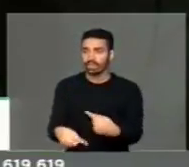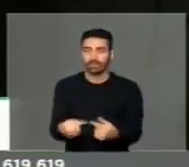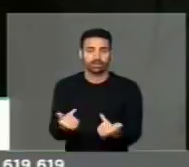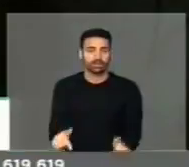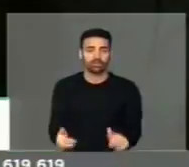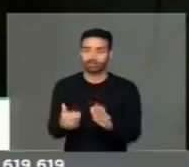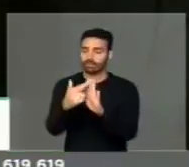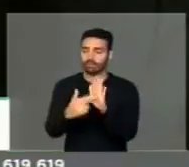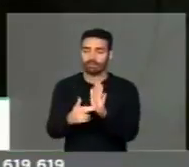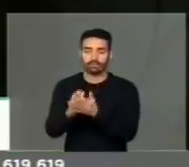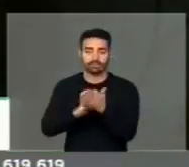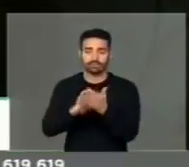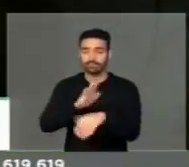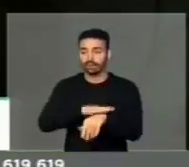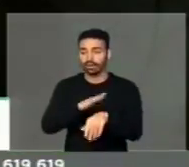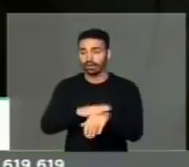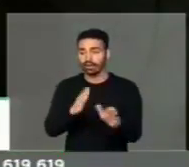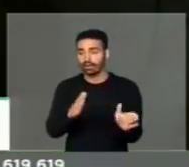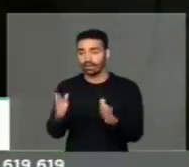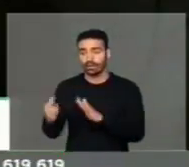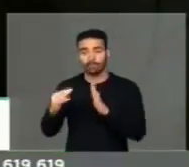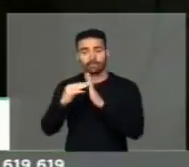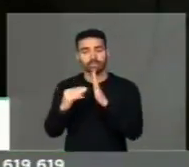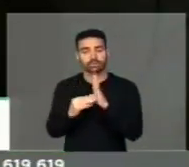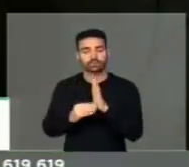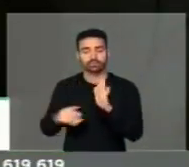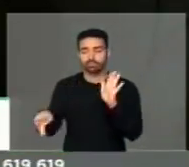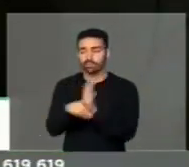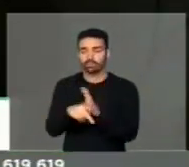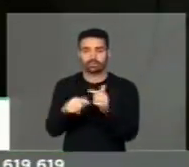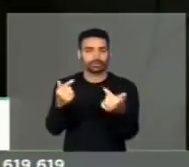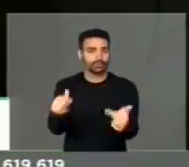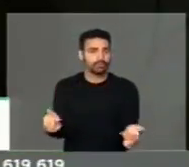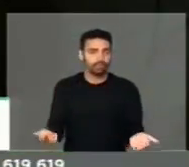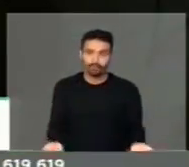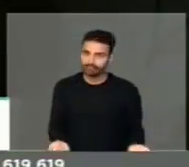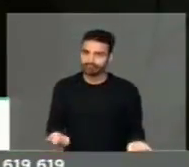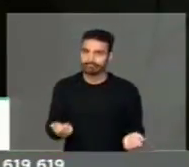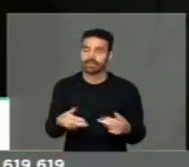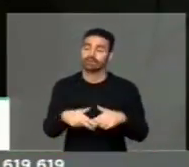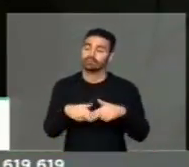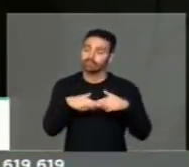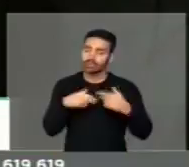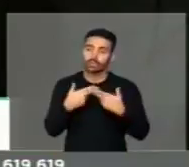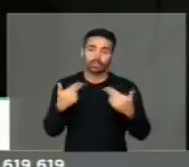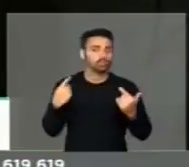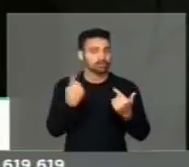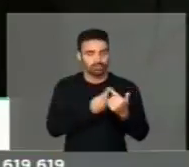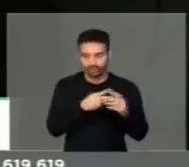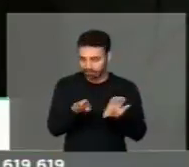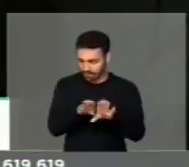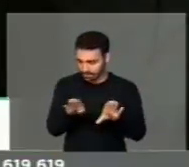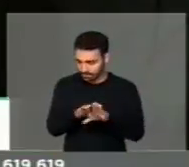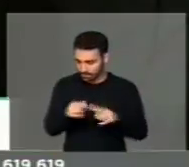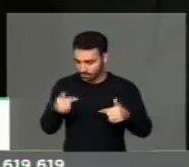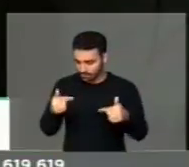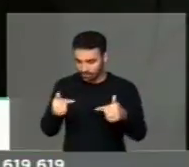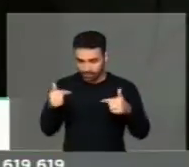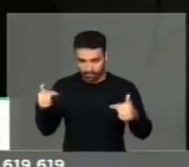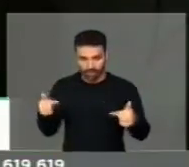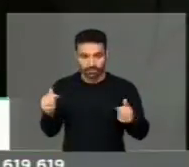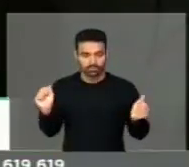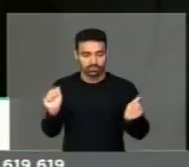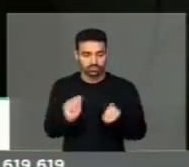existe regra com prazos e com metodologias a serem seguidos. São pontos que nós também já seguimos com a Comissão